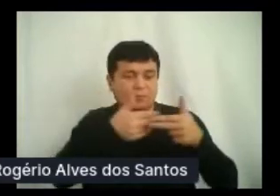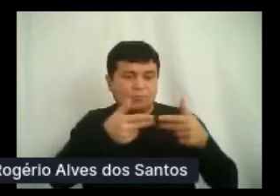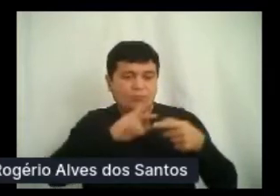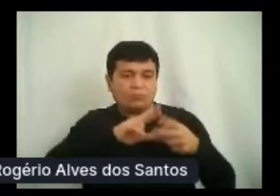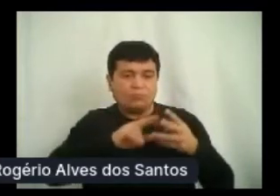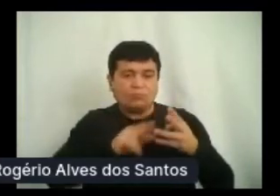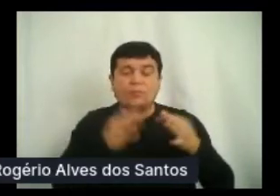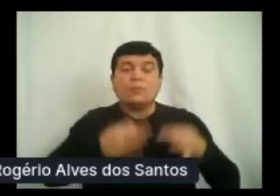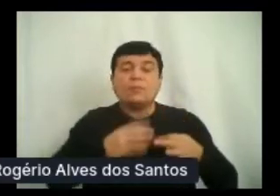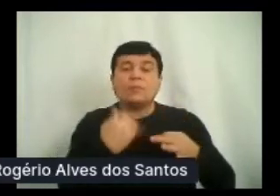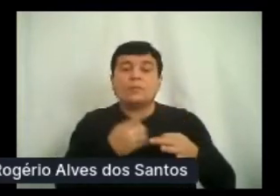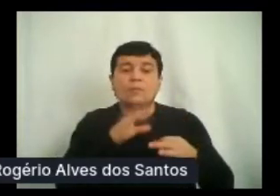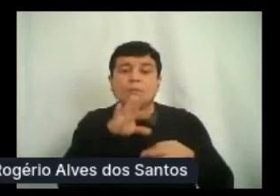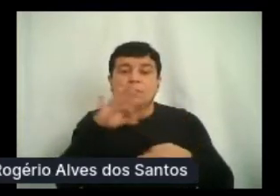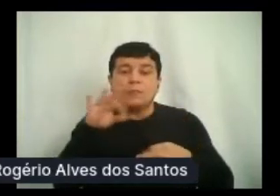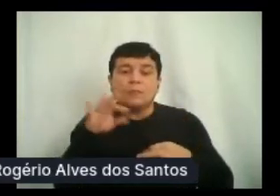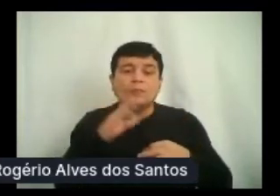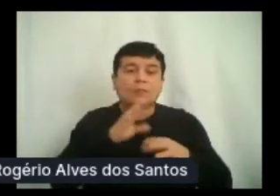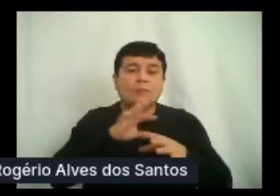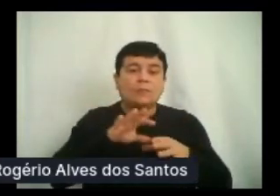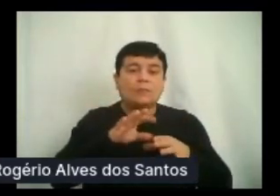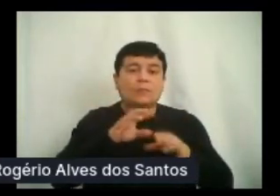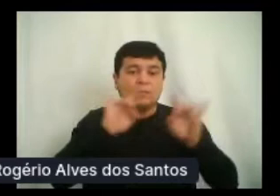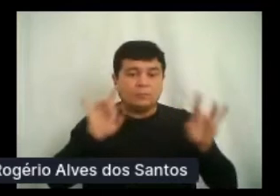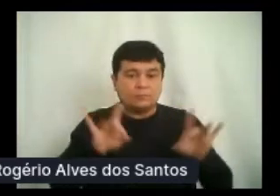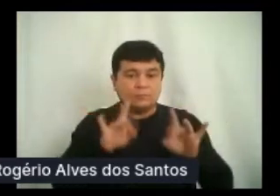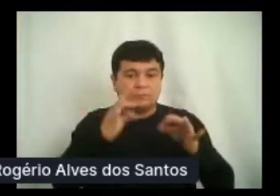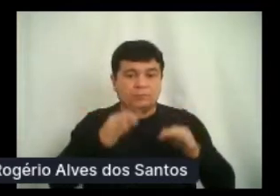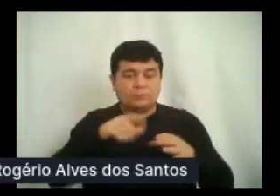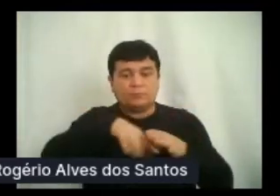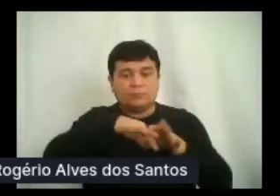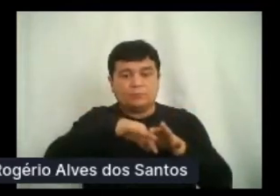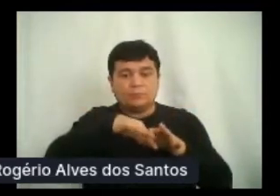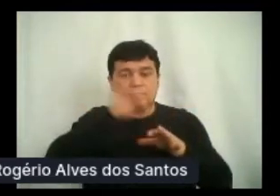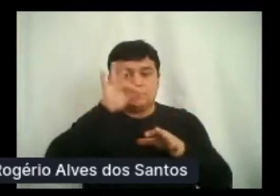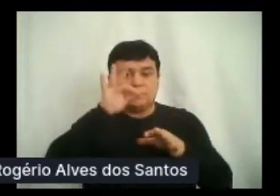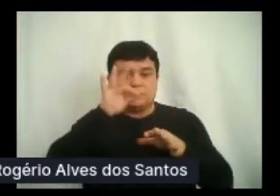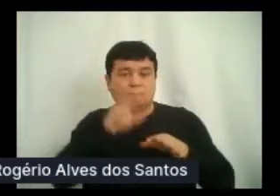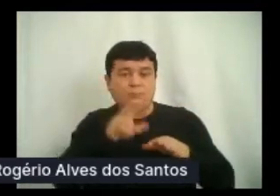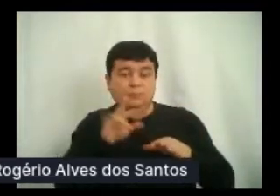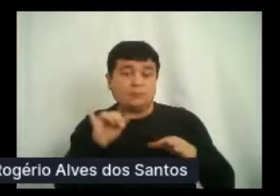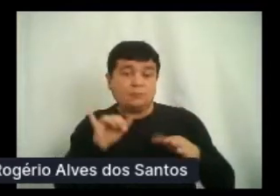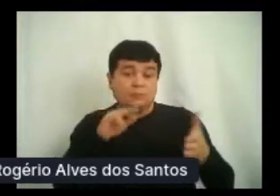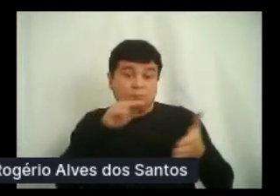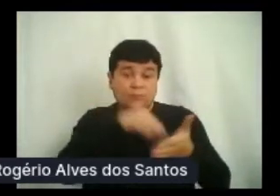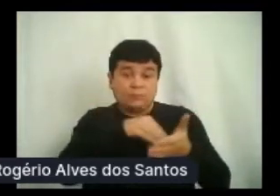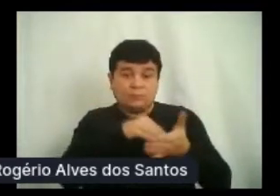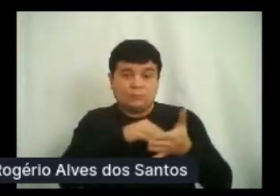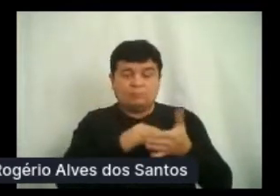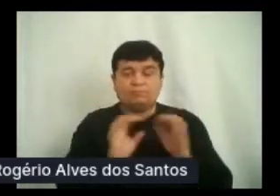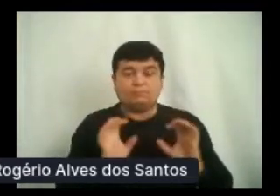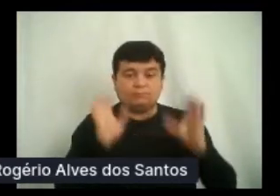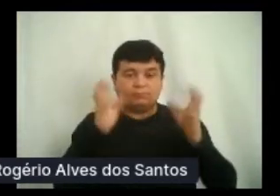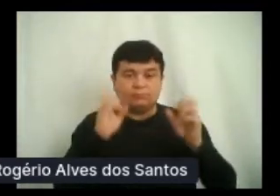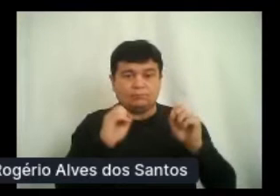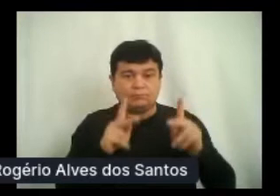carinho para essa edição. O sorteio será no encerramento do evento, e vocês poderão participar pelo Instagram.